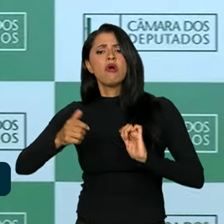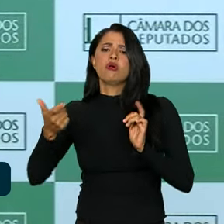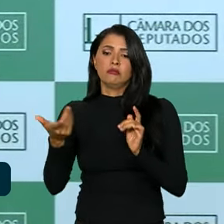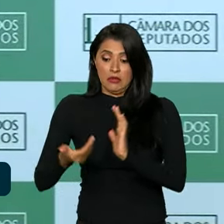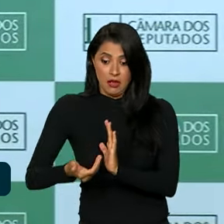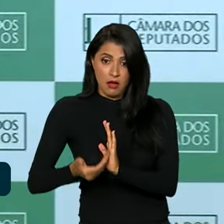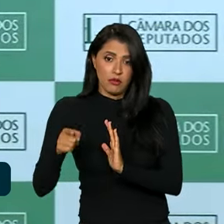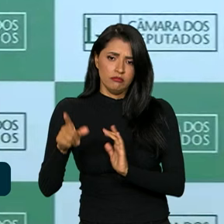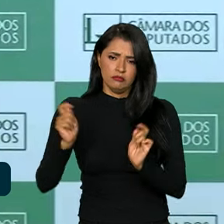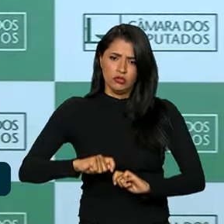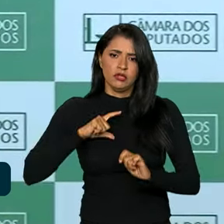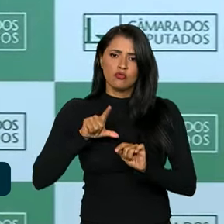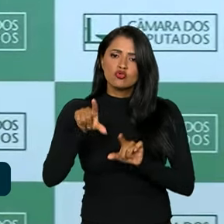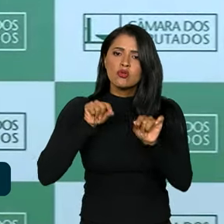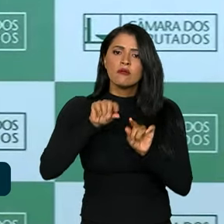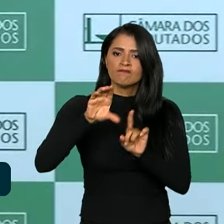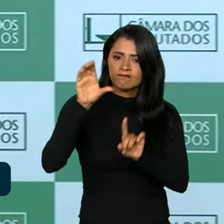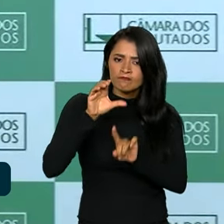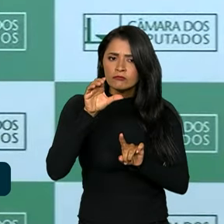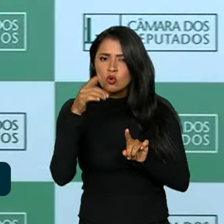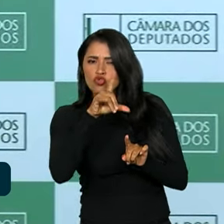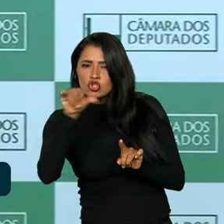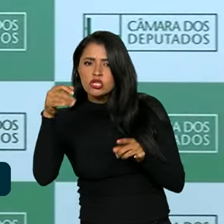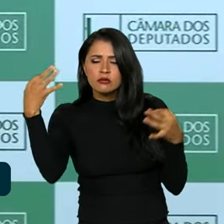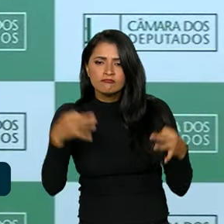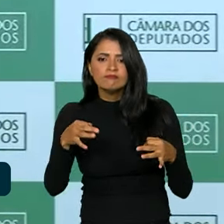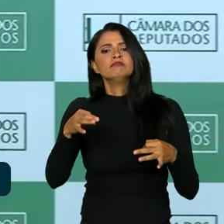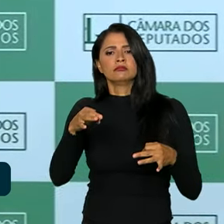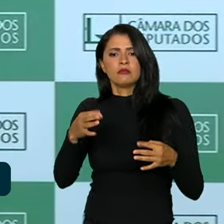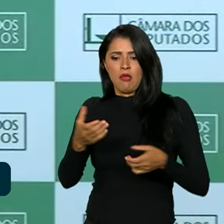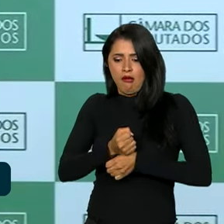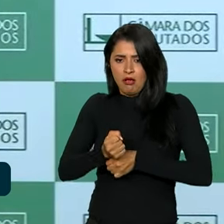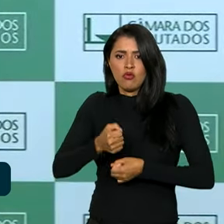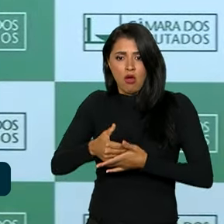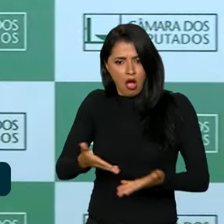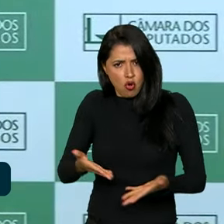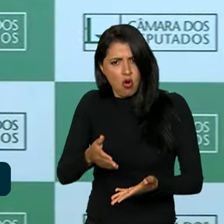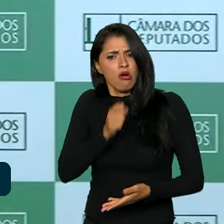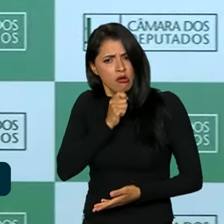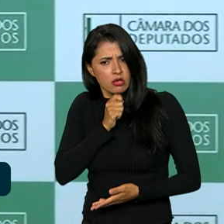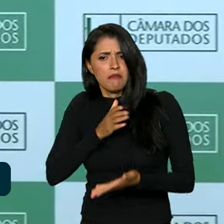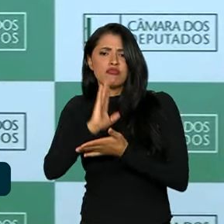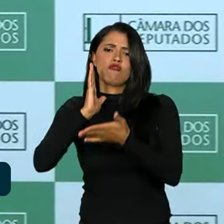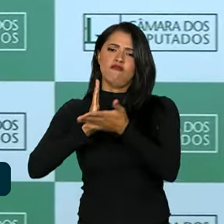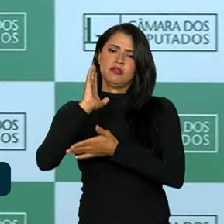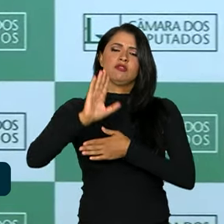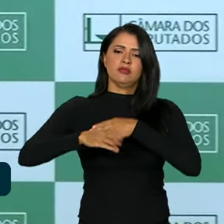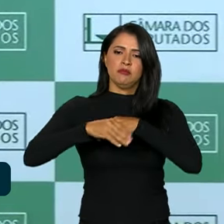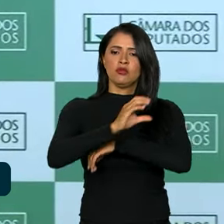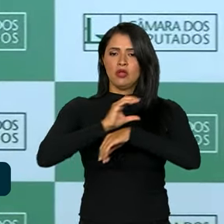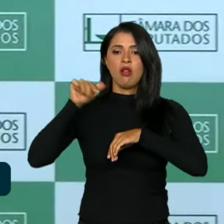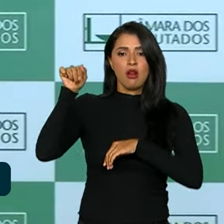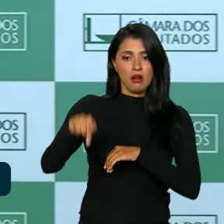para que tenhamos, ainda este ano, a aprovação da emenda constitucional